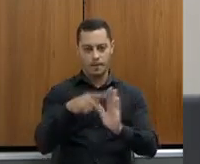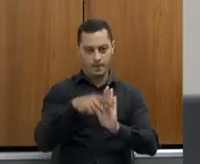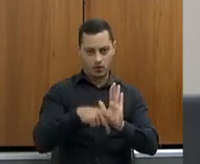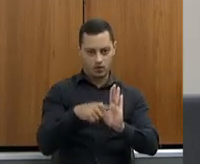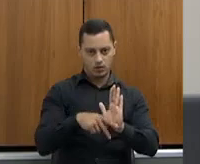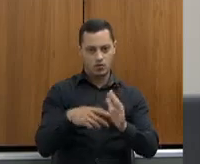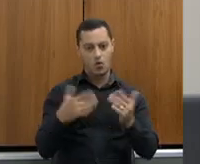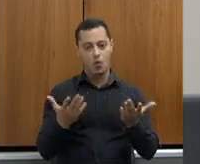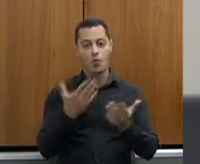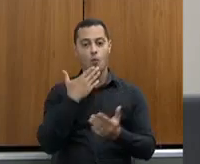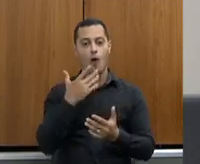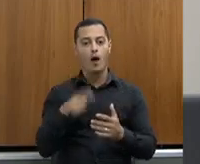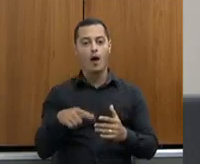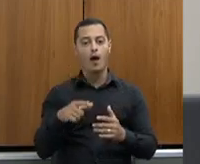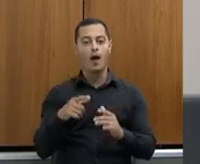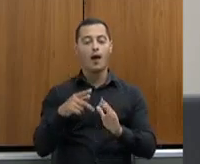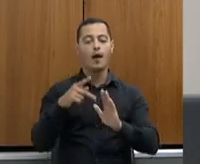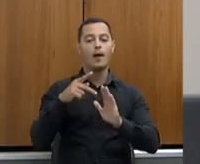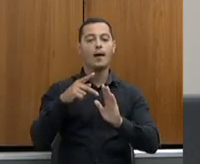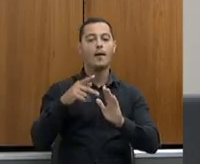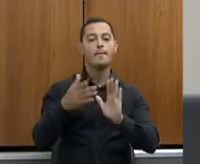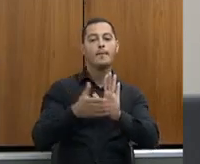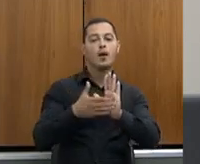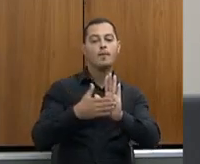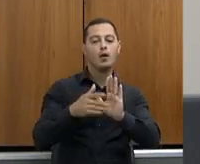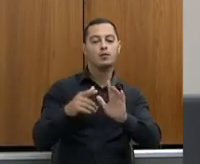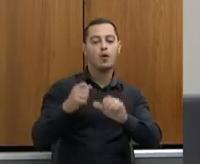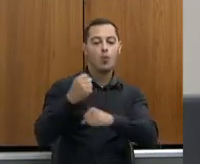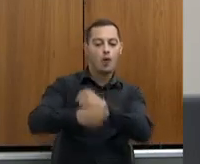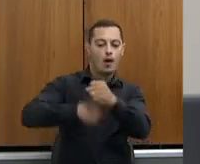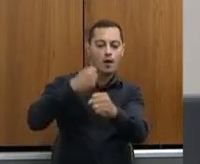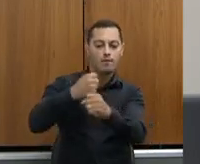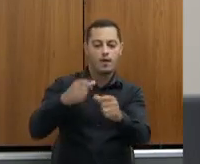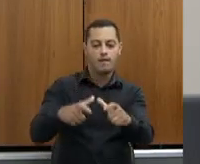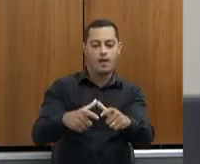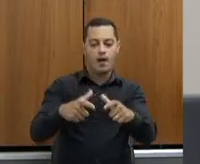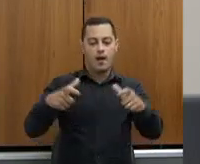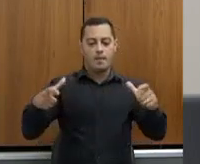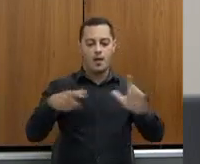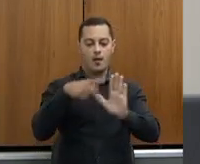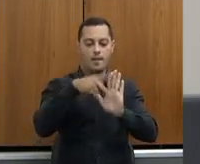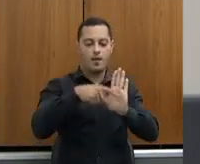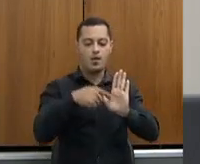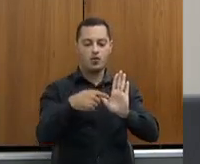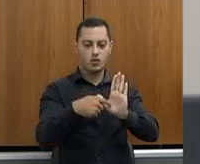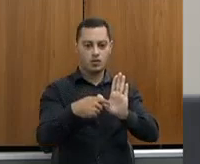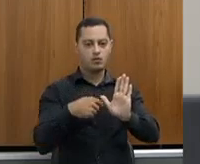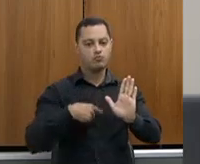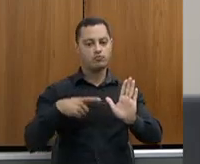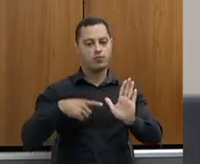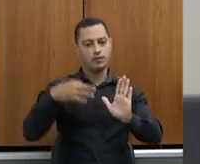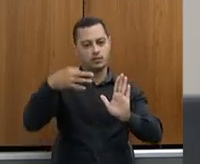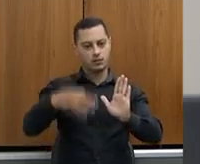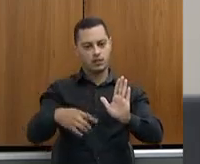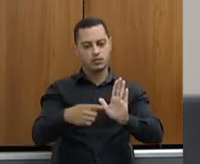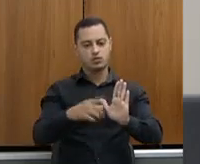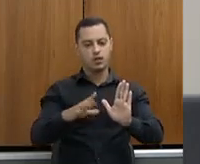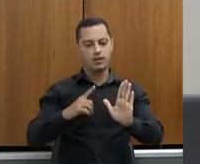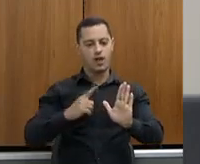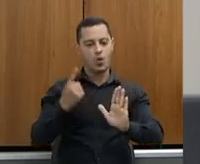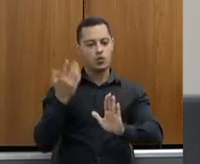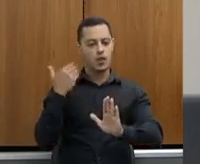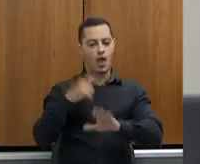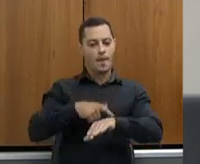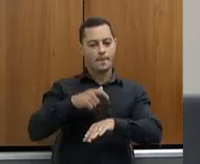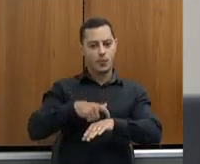em 2023? Eu tenho a certeza que já é um projeto que tem algum tempo, mas que poucas